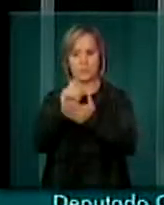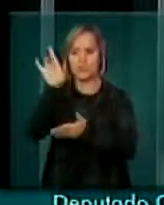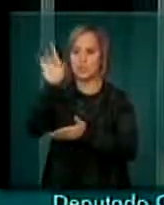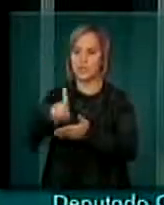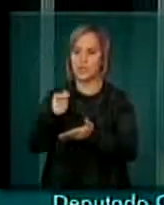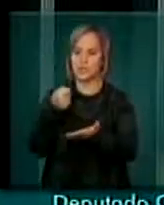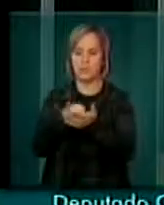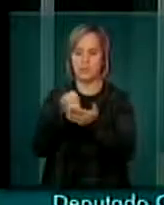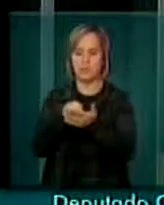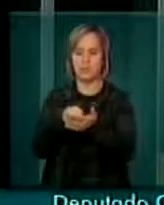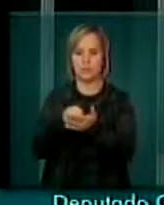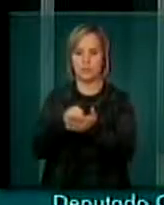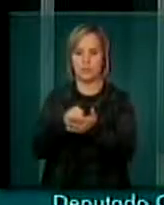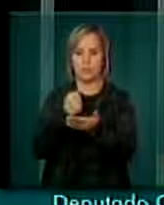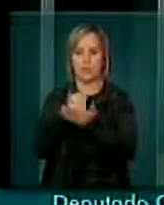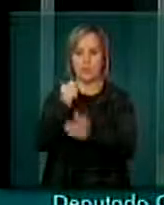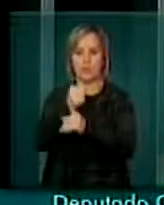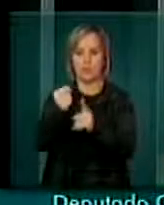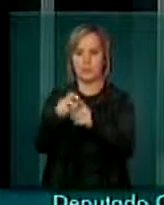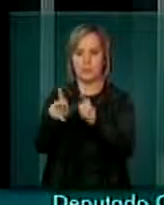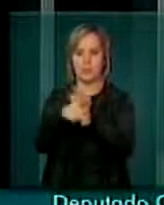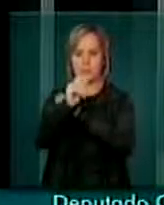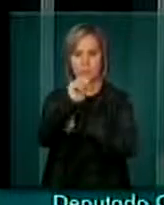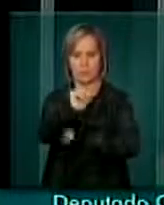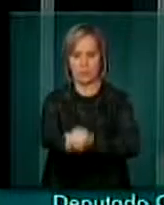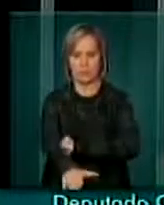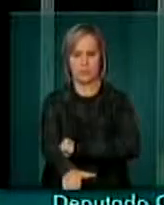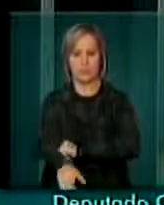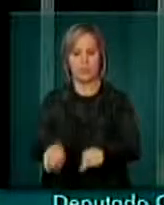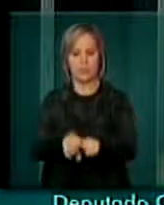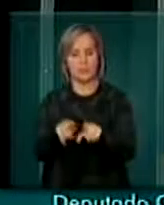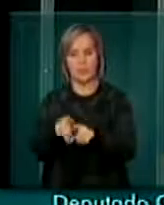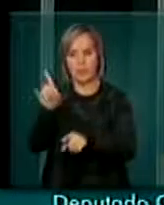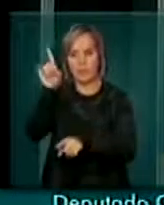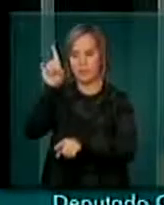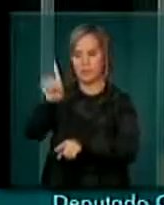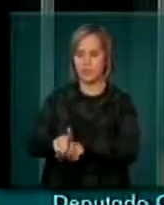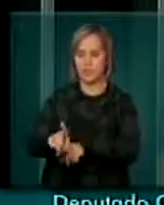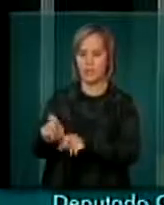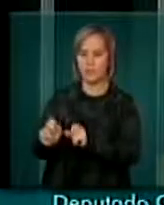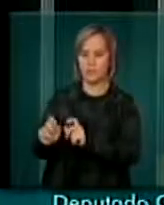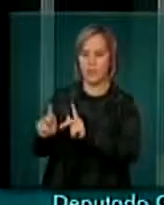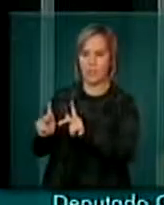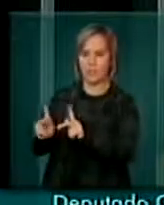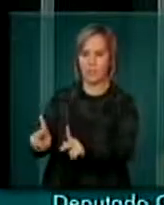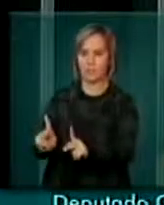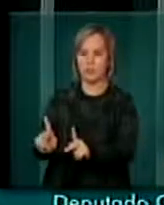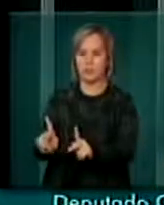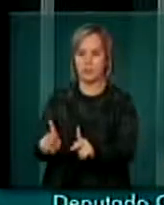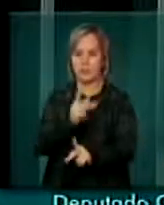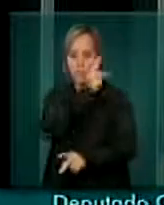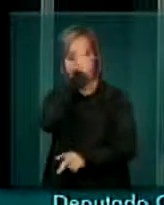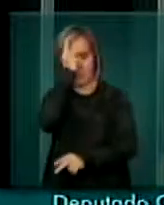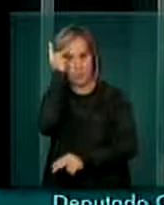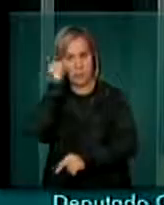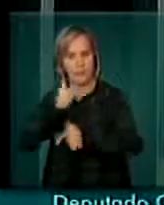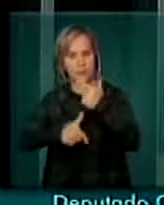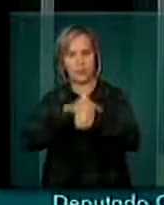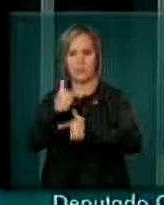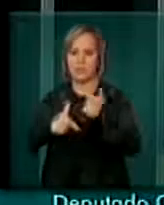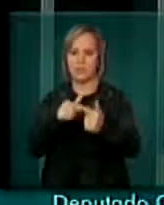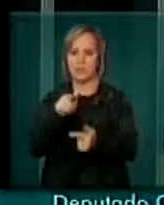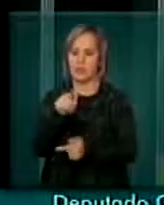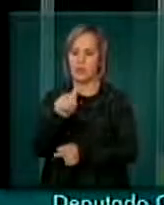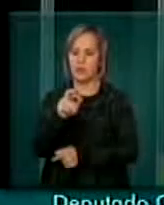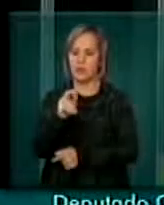garantias. Me refiro também, por exemplo, à questão do direito da aposentadoria do garimpeiro. O garimpeiro que trabalhou em Serra Pelada, o garimpeiro que trabalha